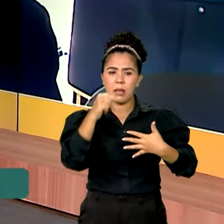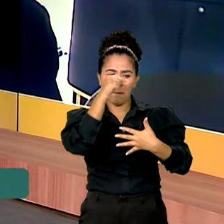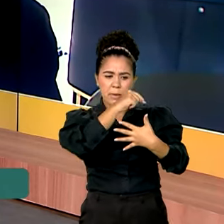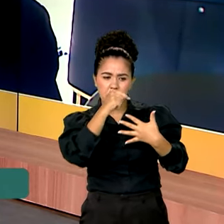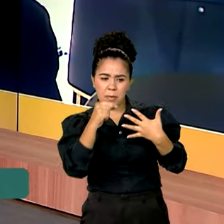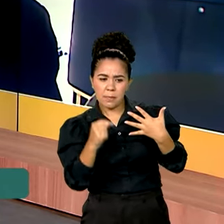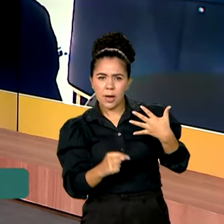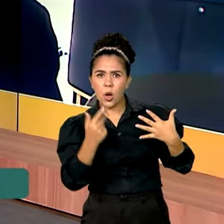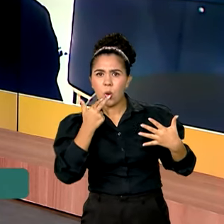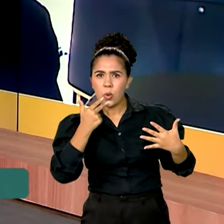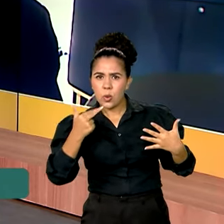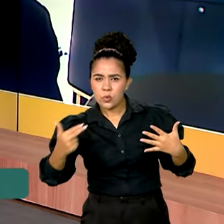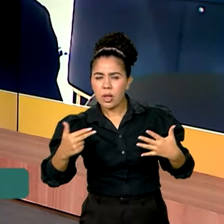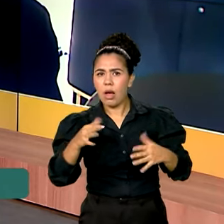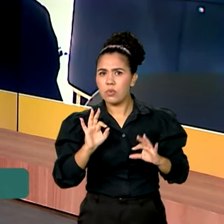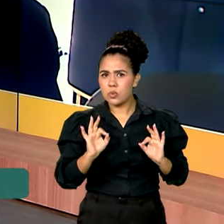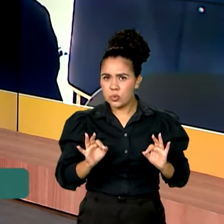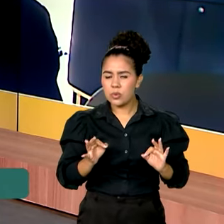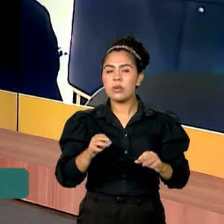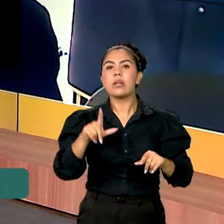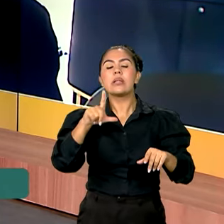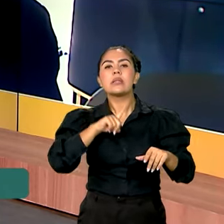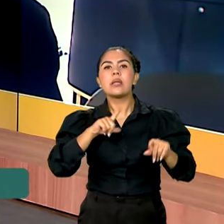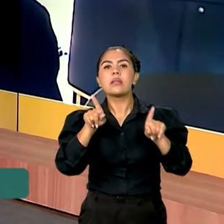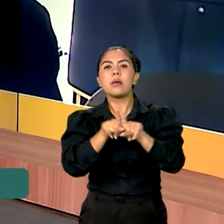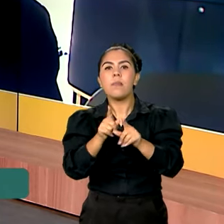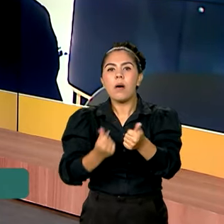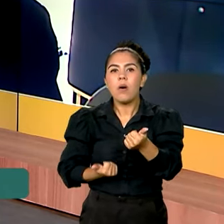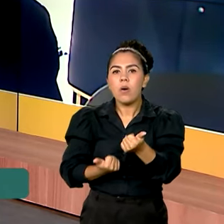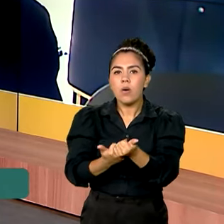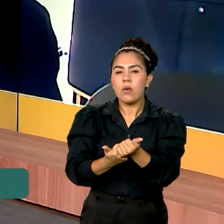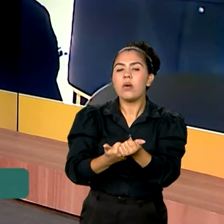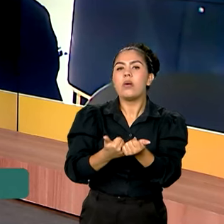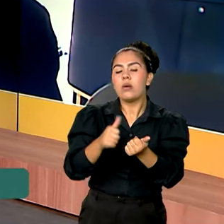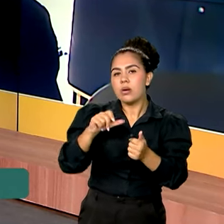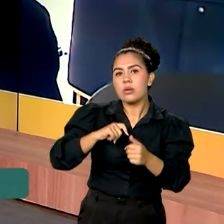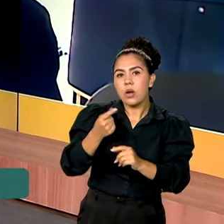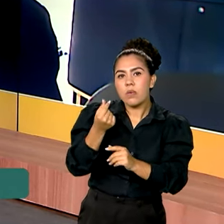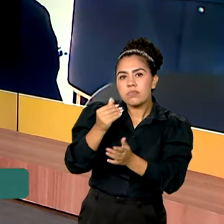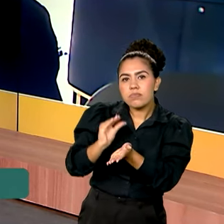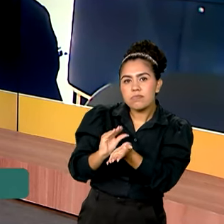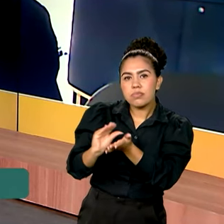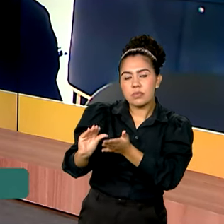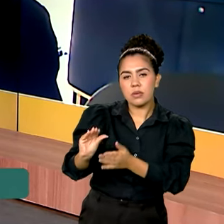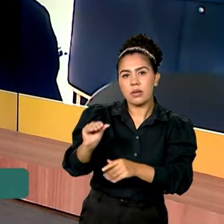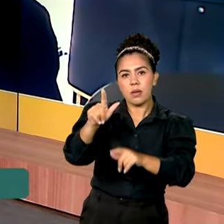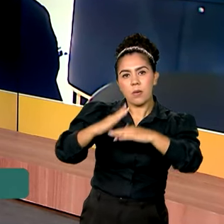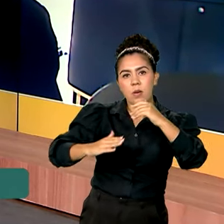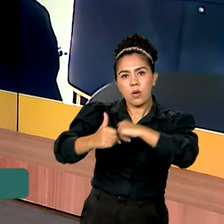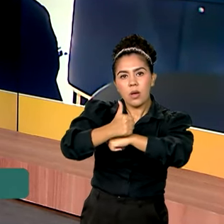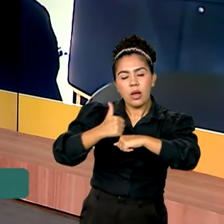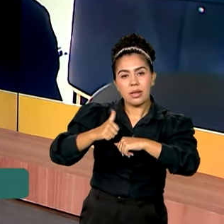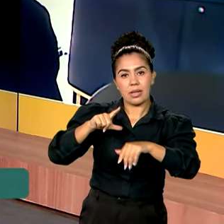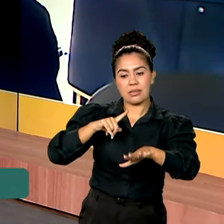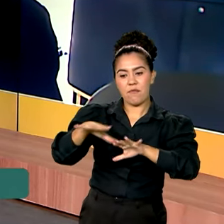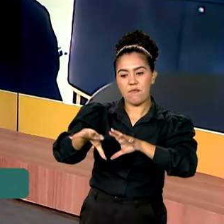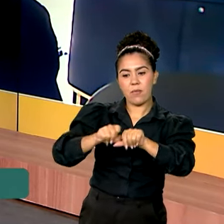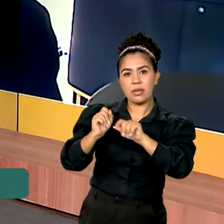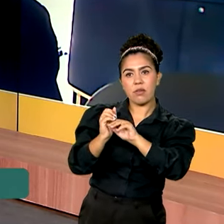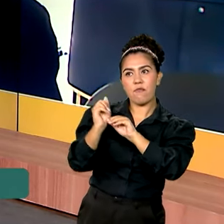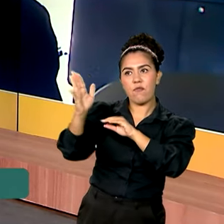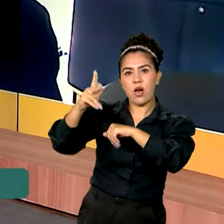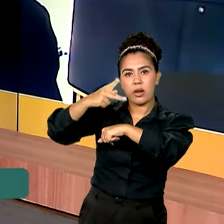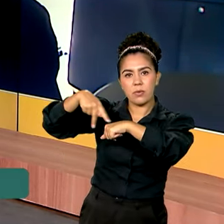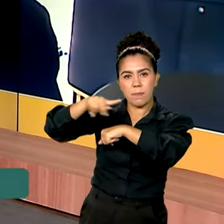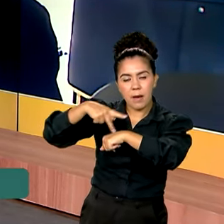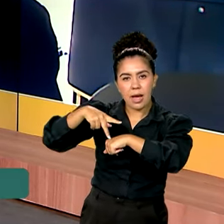tem também essa previsão de uma ajuda de custo para os médicos brasileiros formados no exterior, para que eles participem do módulo